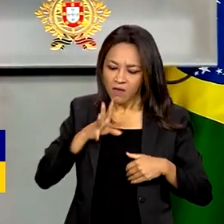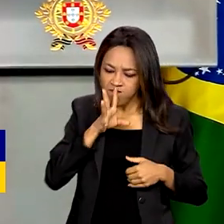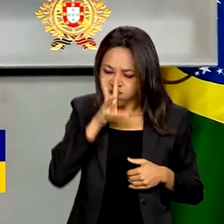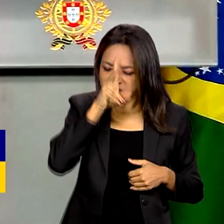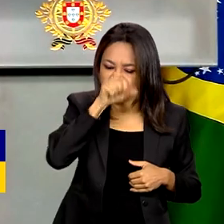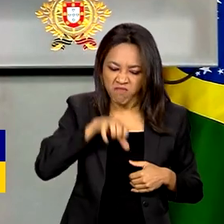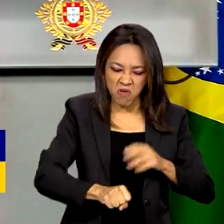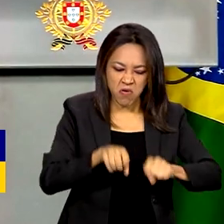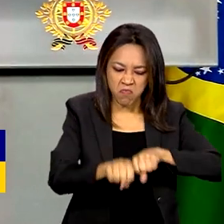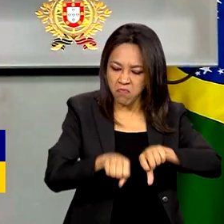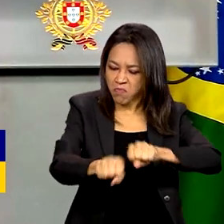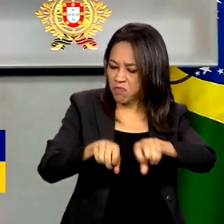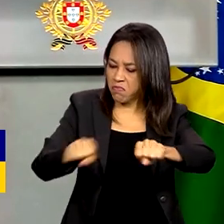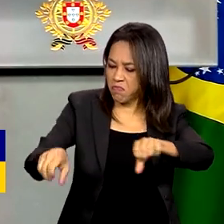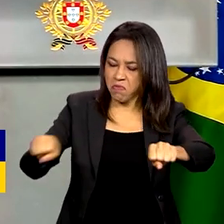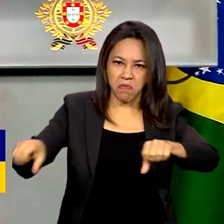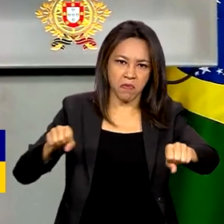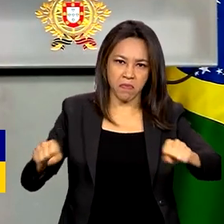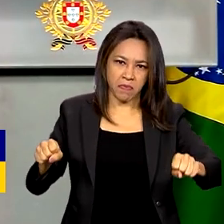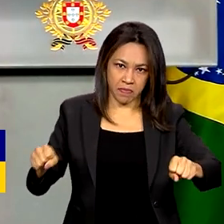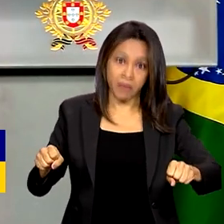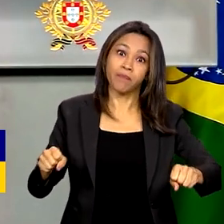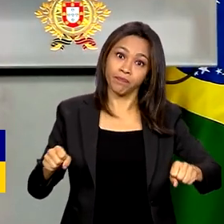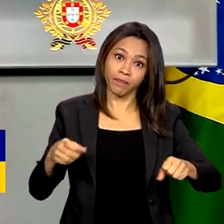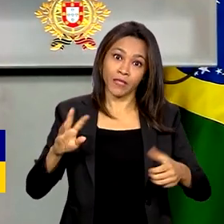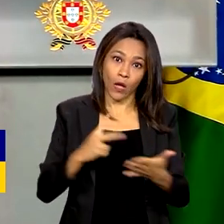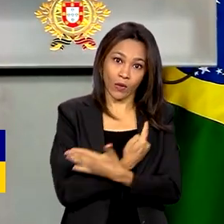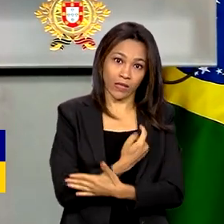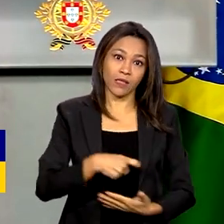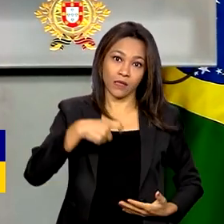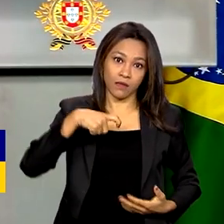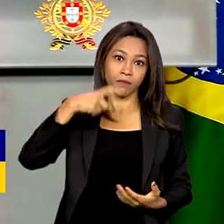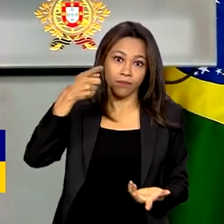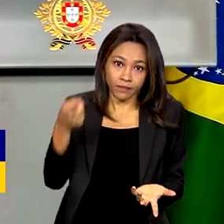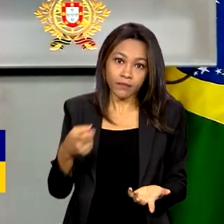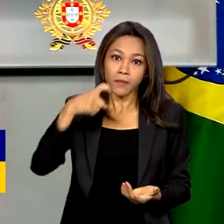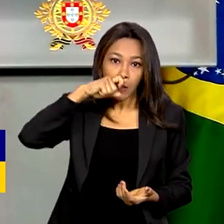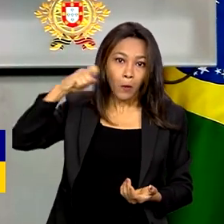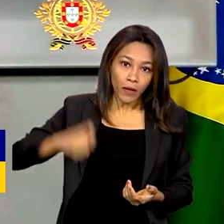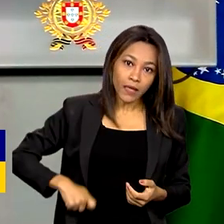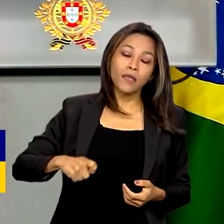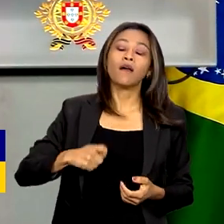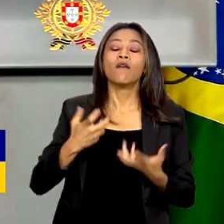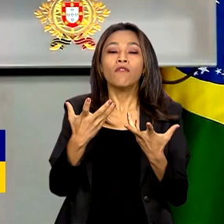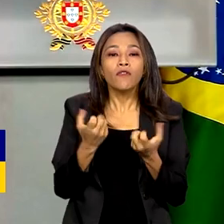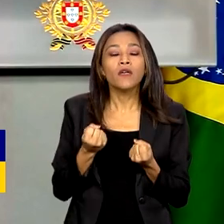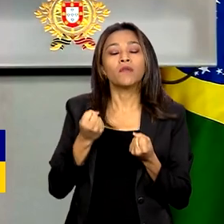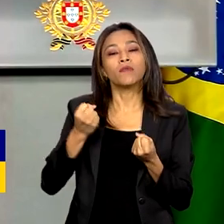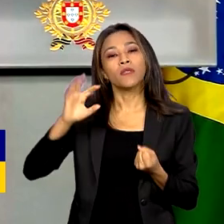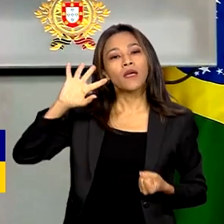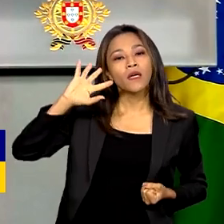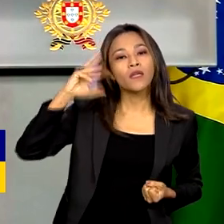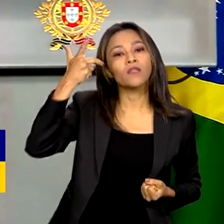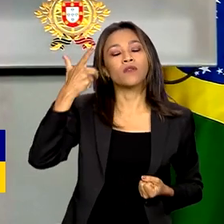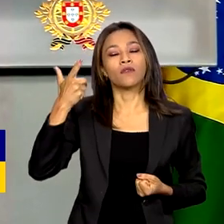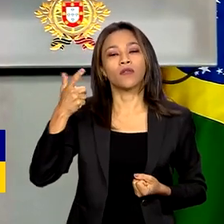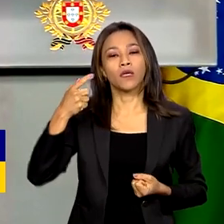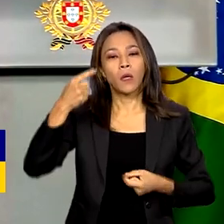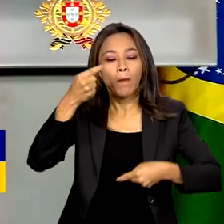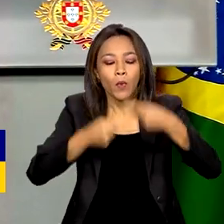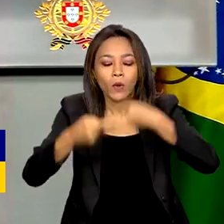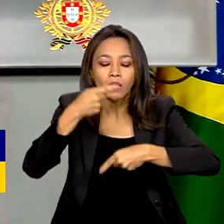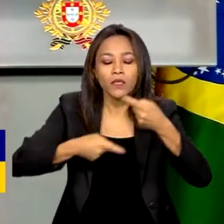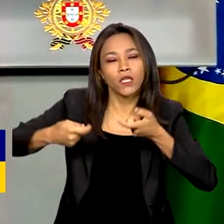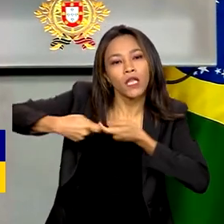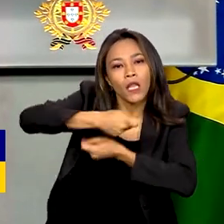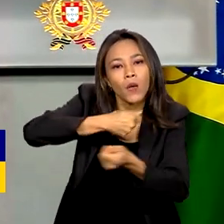da Ucrânia, defendemos uma solução política negociada para